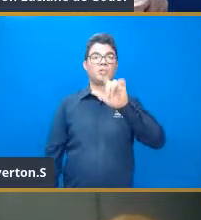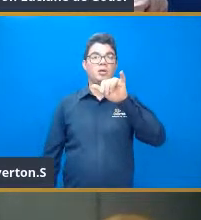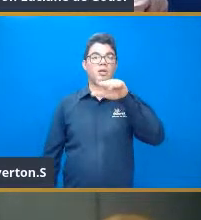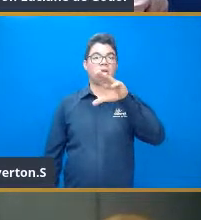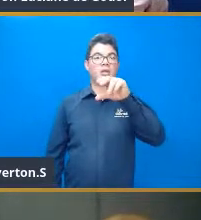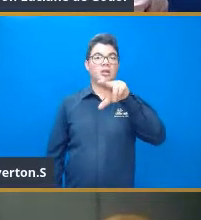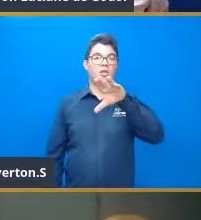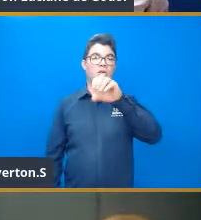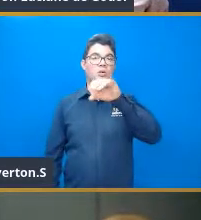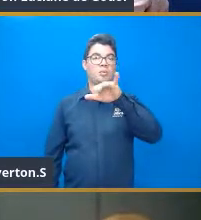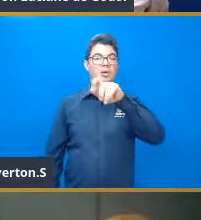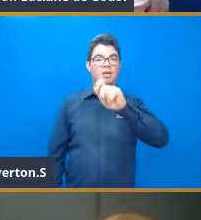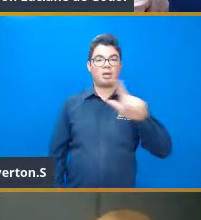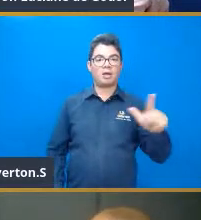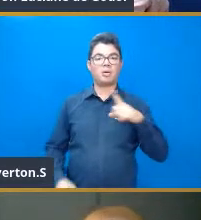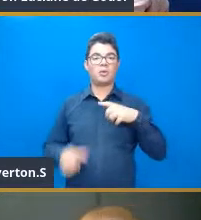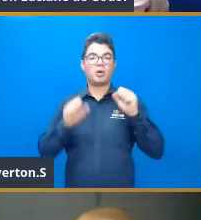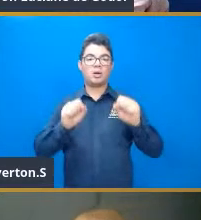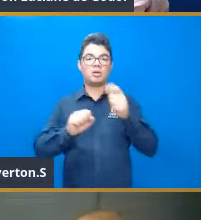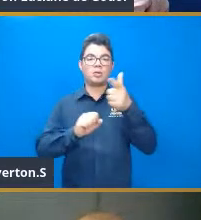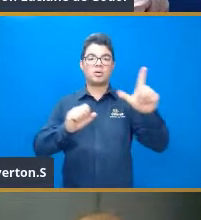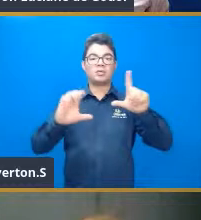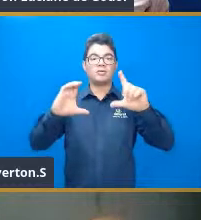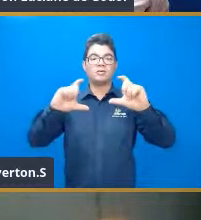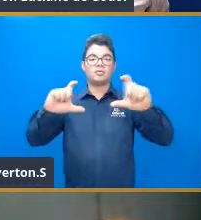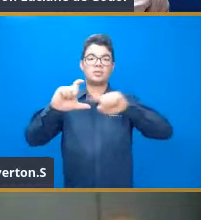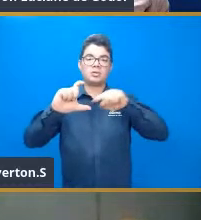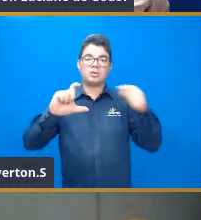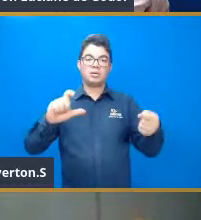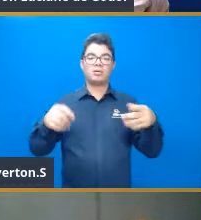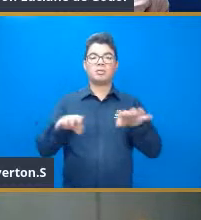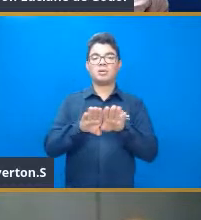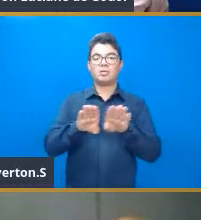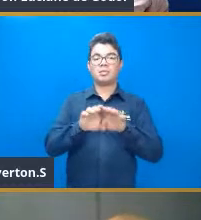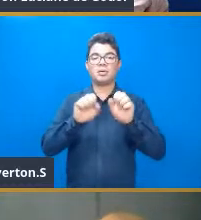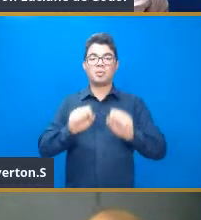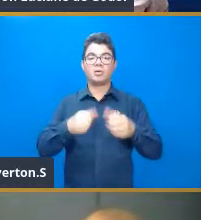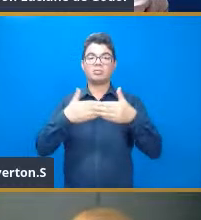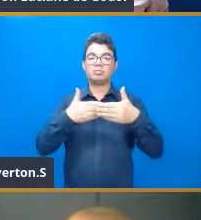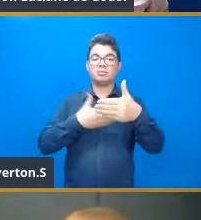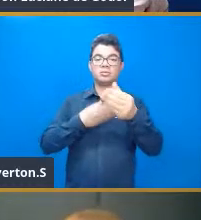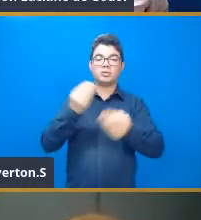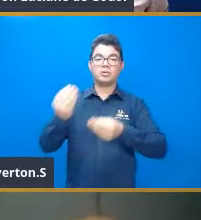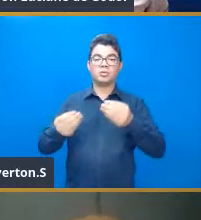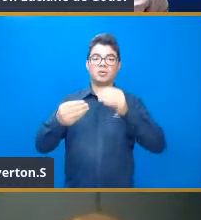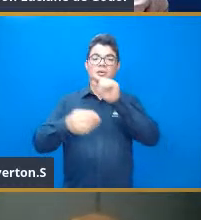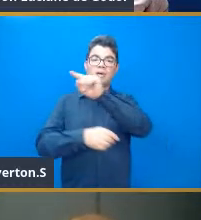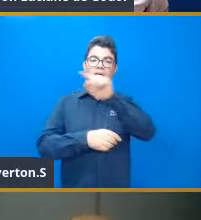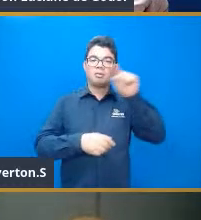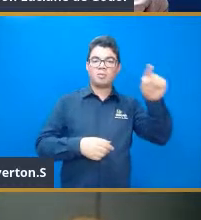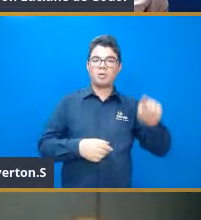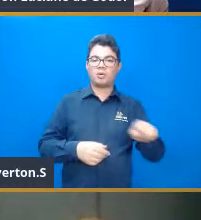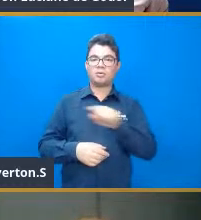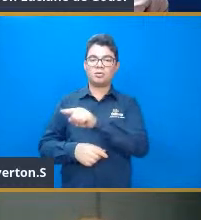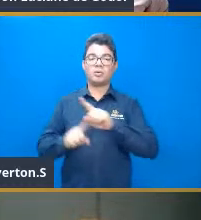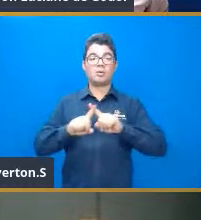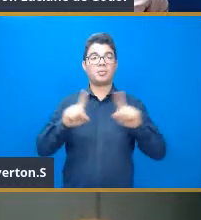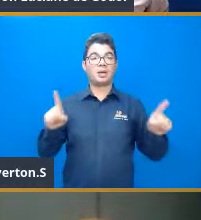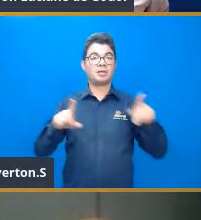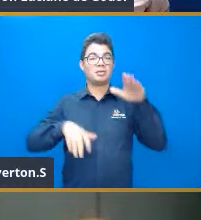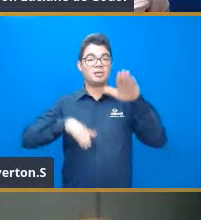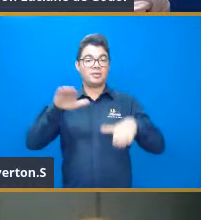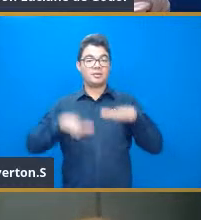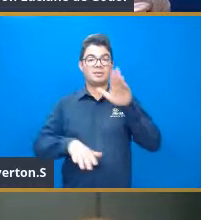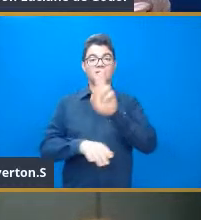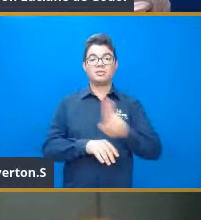feita com outros tipos de funções também, onde o objetivo era a função que passava exatamente em cada ponto. Mas, às vezes, o uso dessa